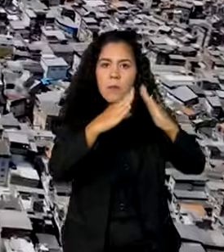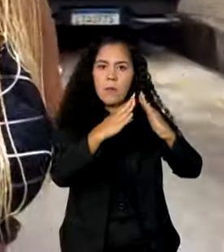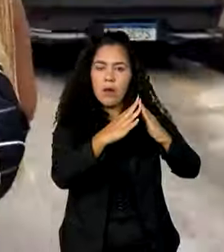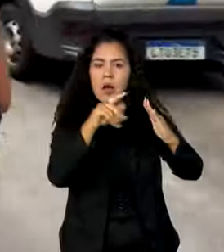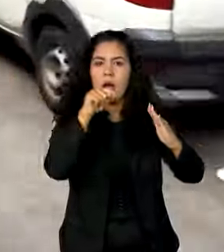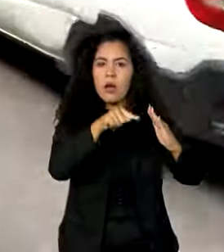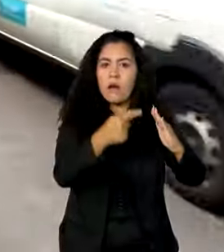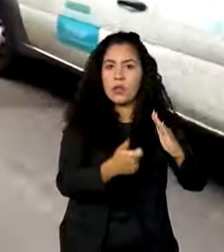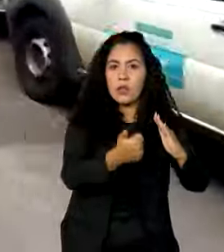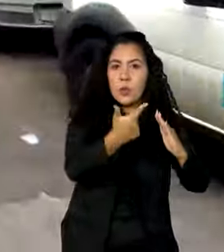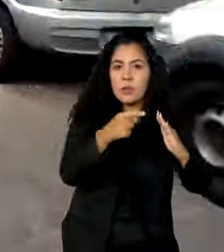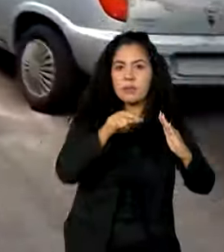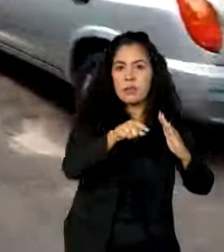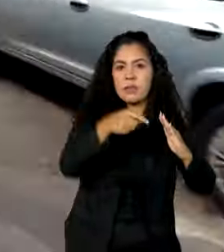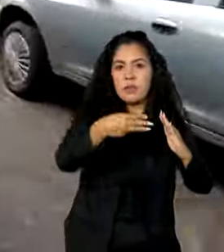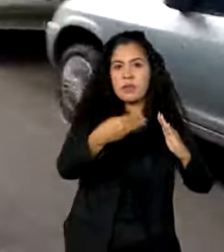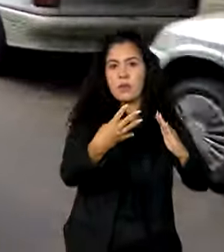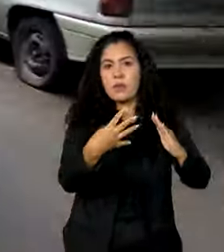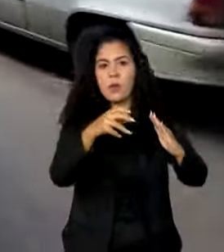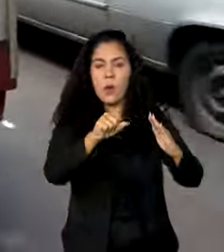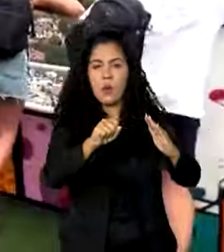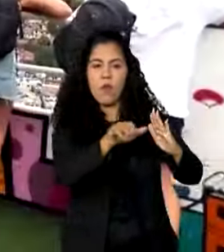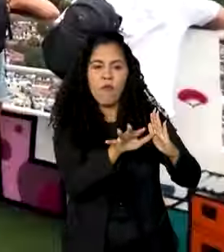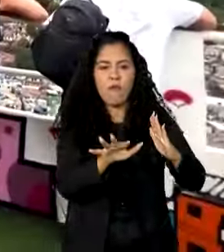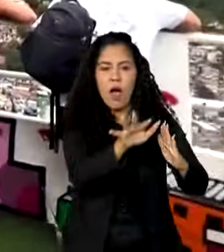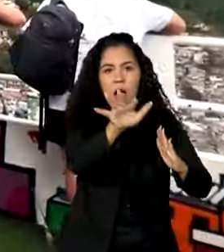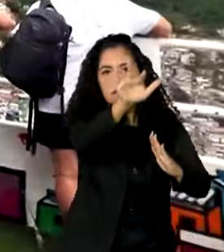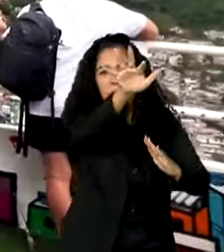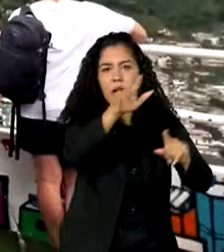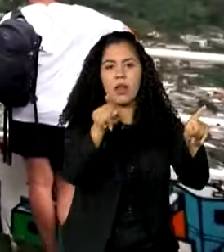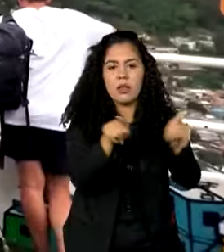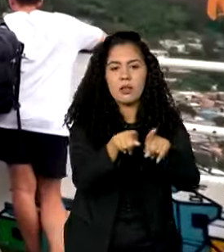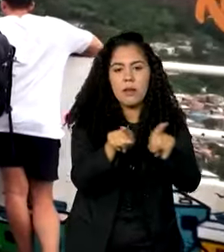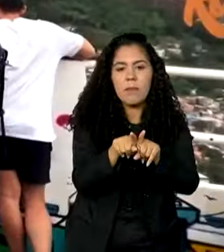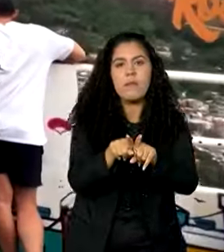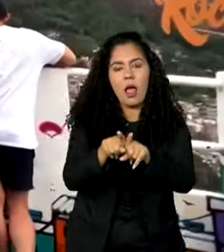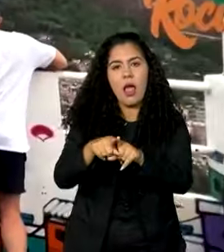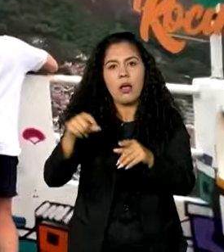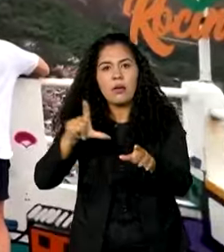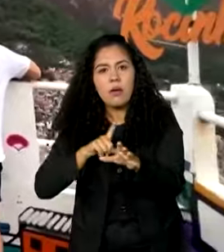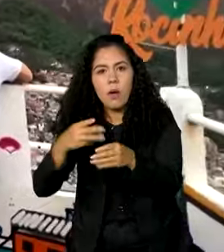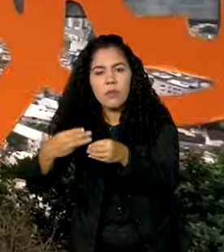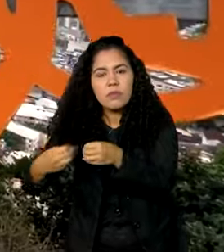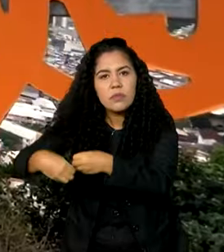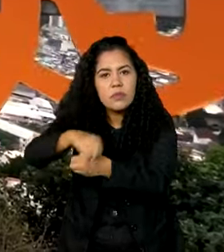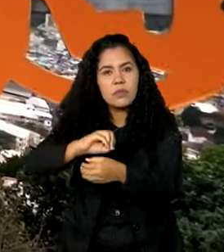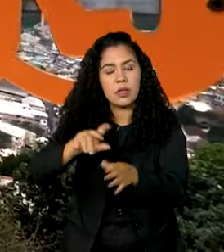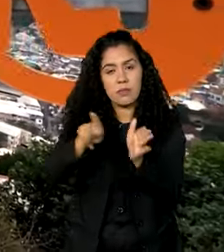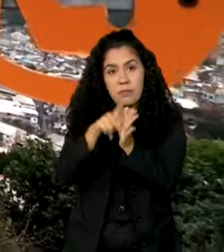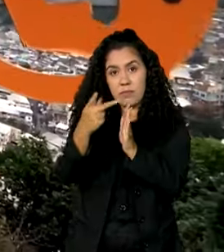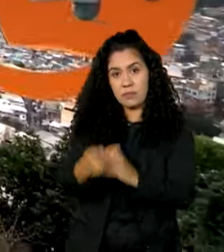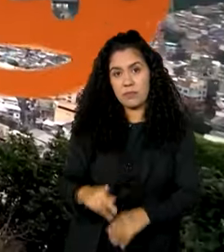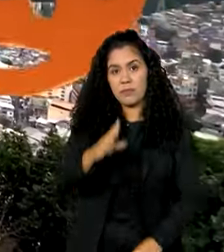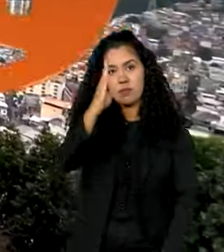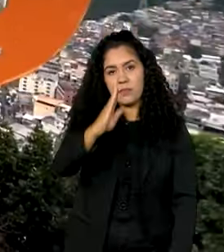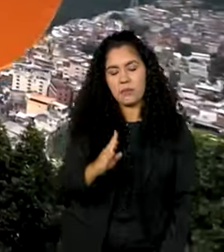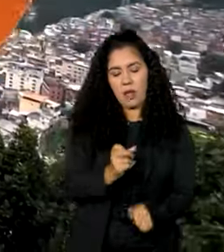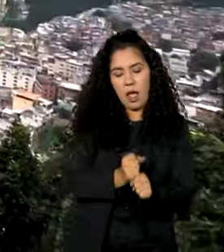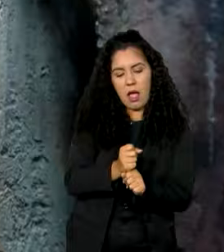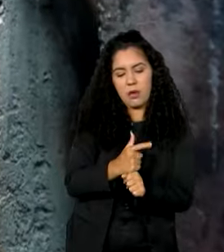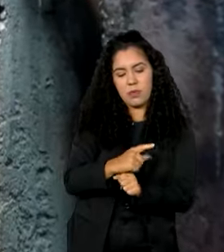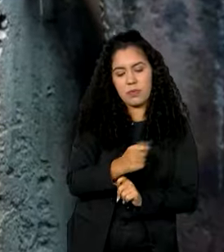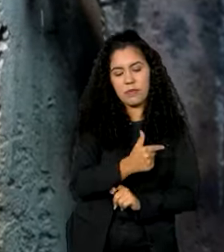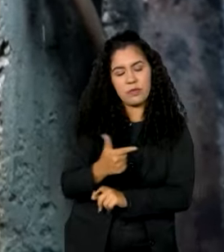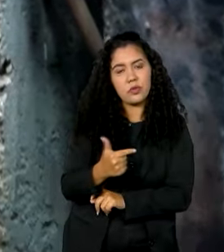.348 favelas e comunidades urbanas existentes no país em 2022. O número